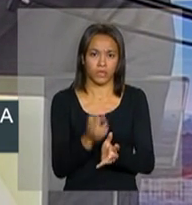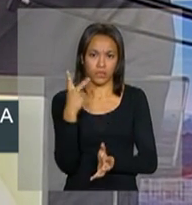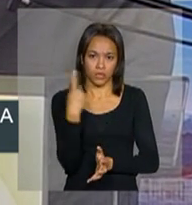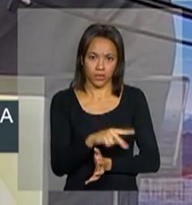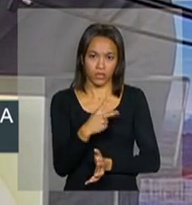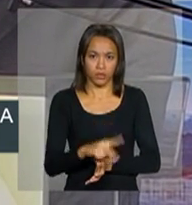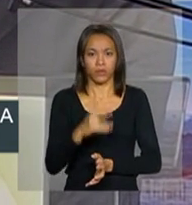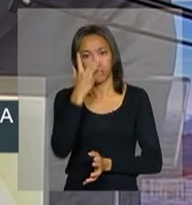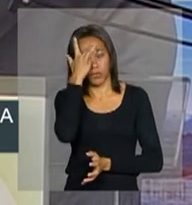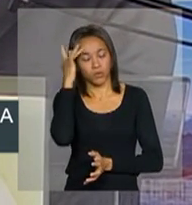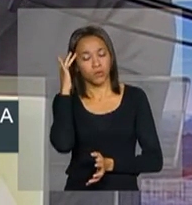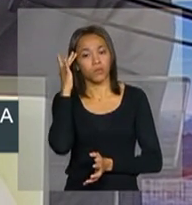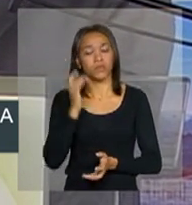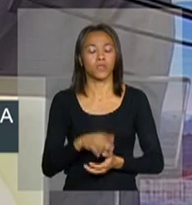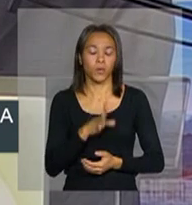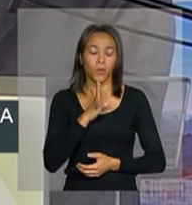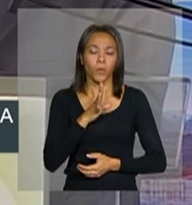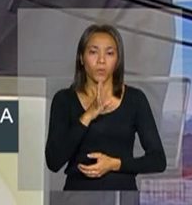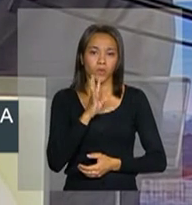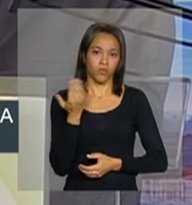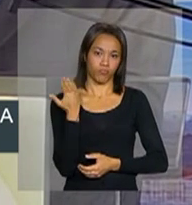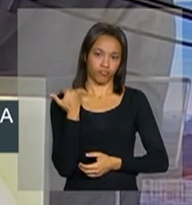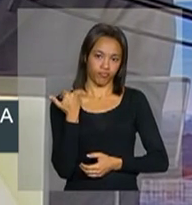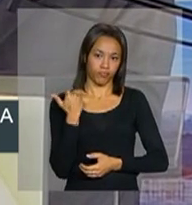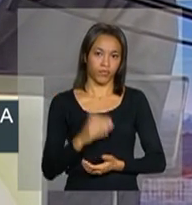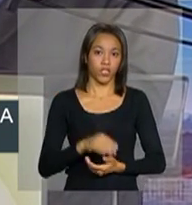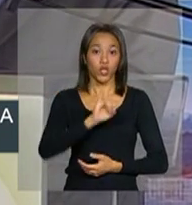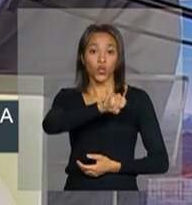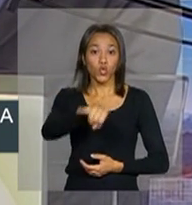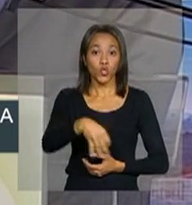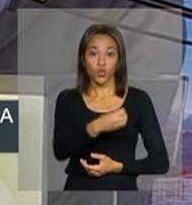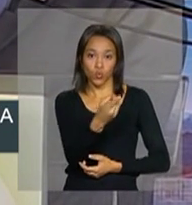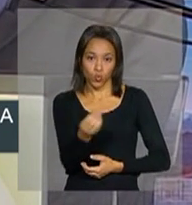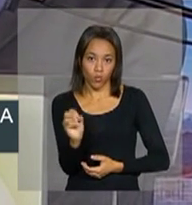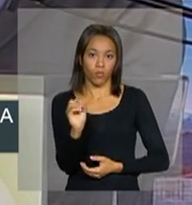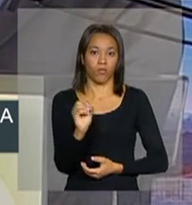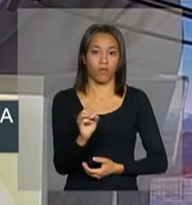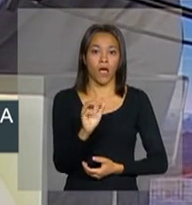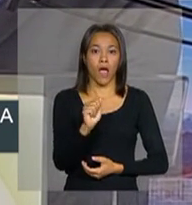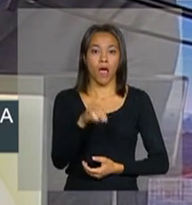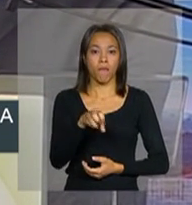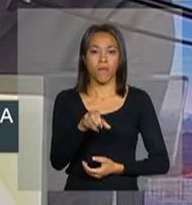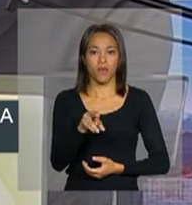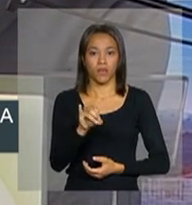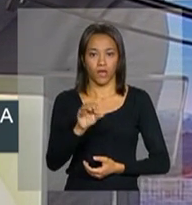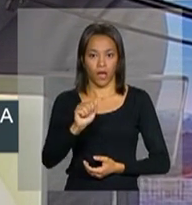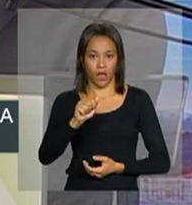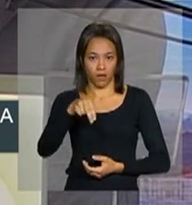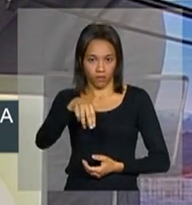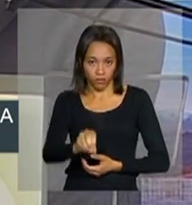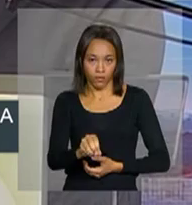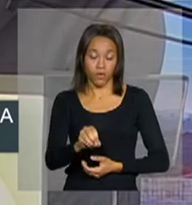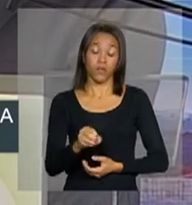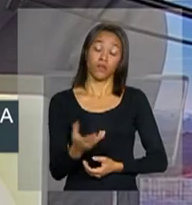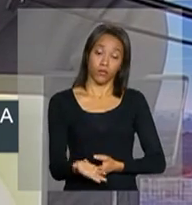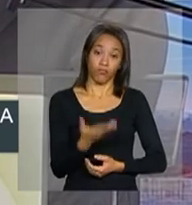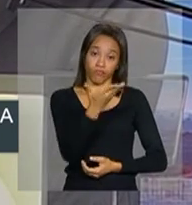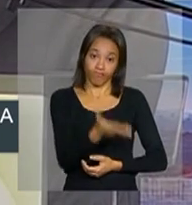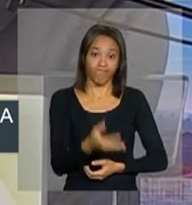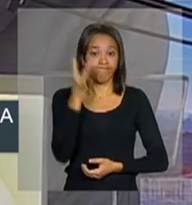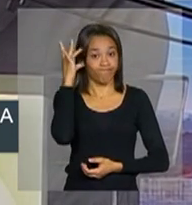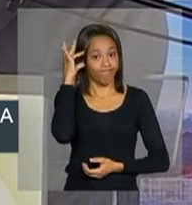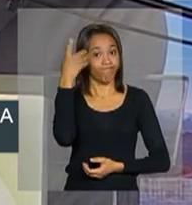compatriotas que o povo conheceu como João americano. De fato, excelentíssima senhora presidente,